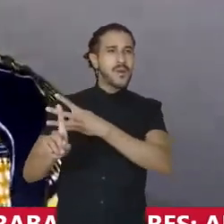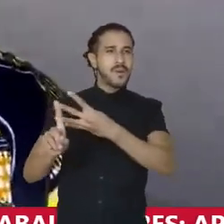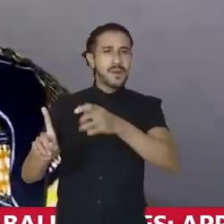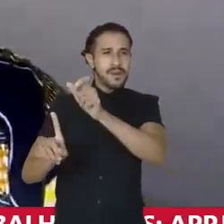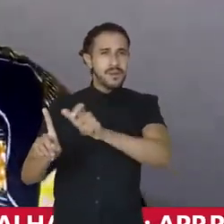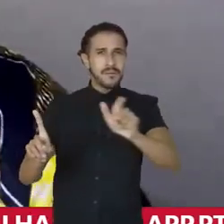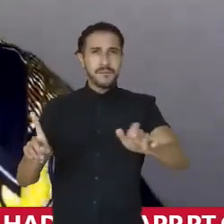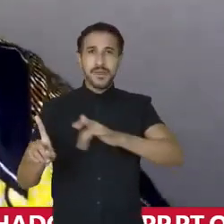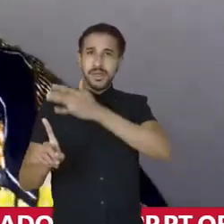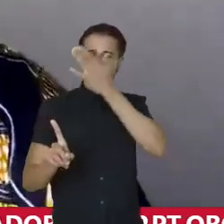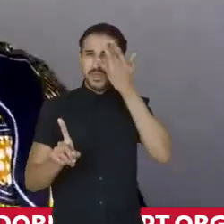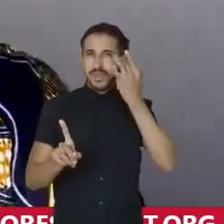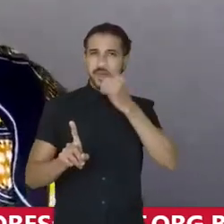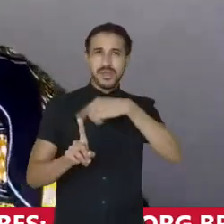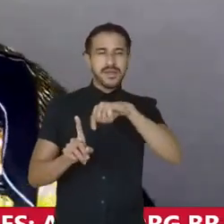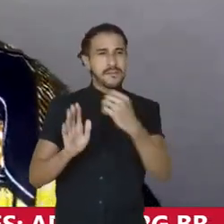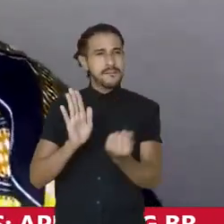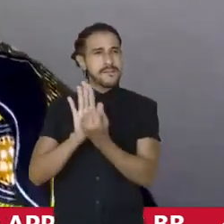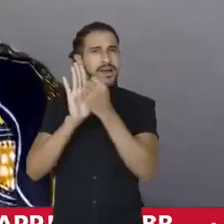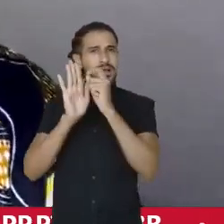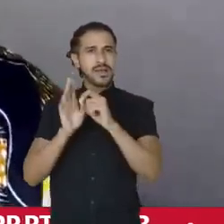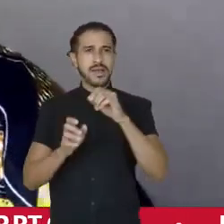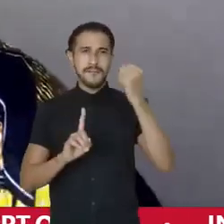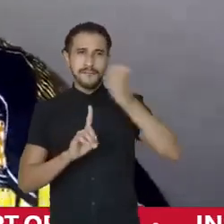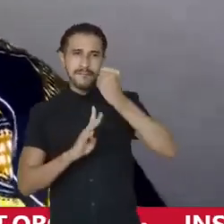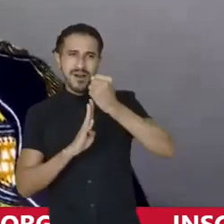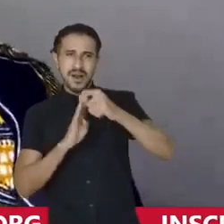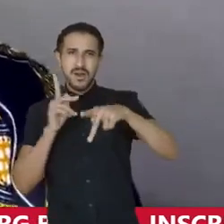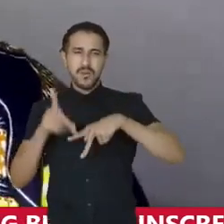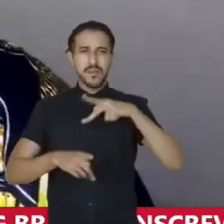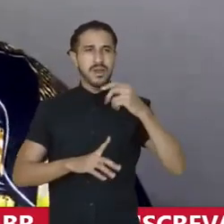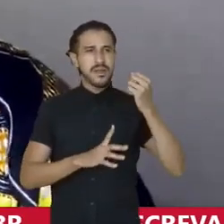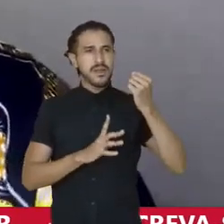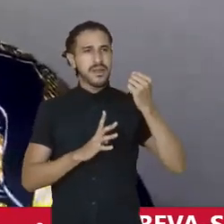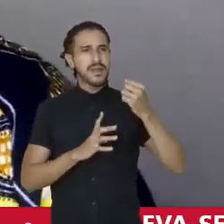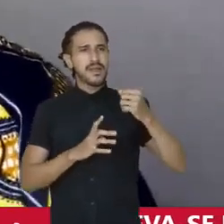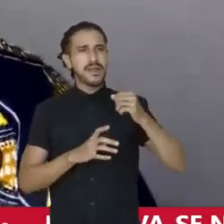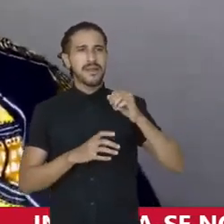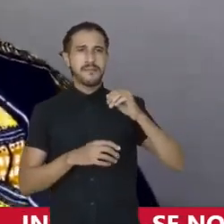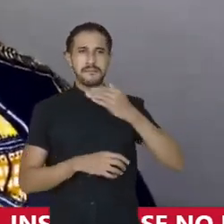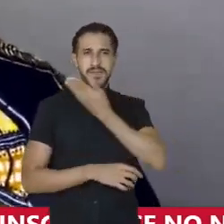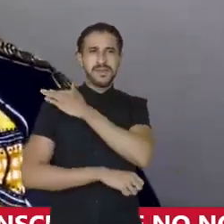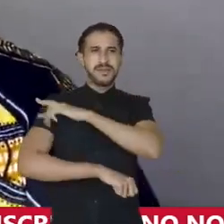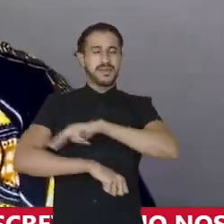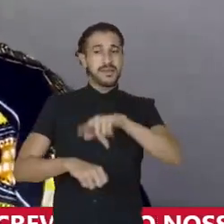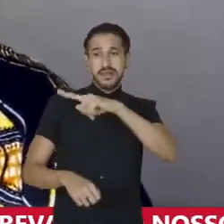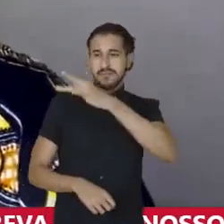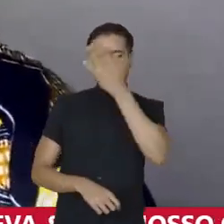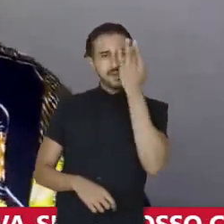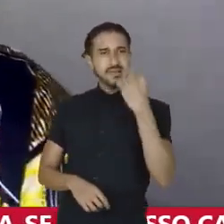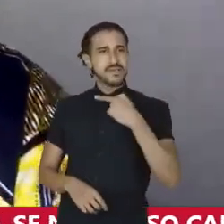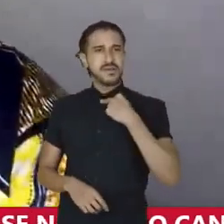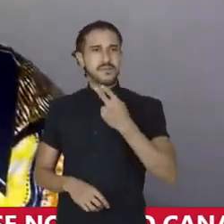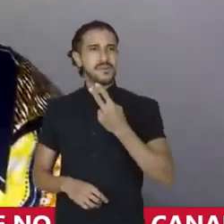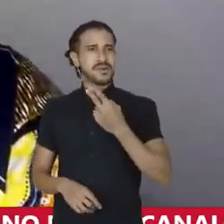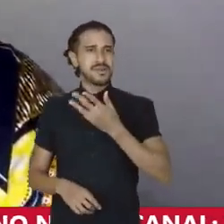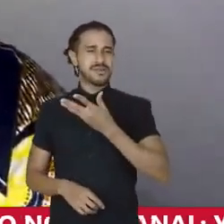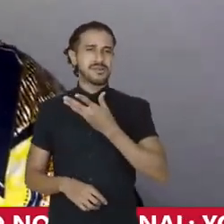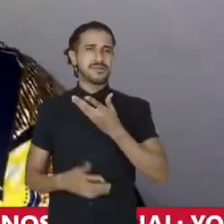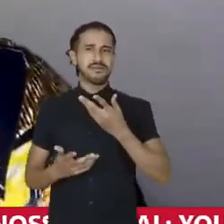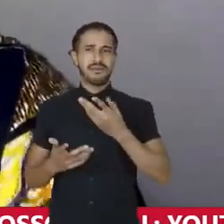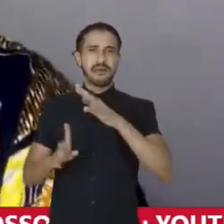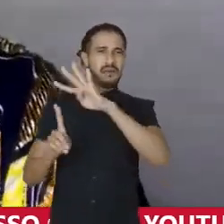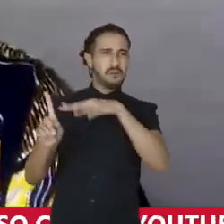pessoas que estão retratadas como genocidas, como racistas, como pessoas que não deveriam sequer serem mencionadas.